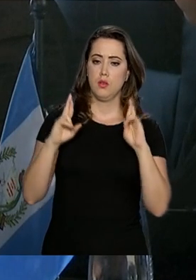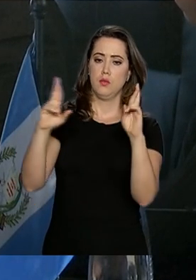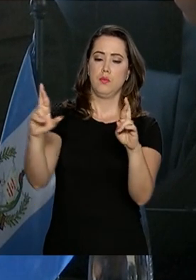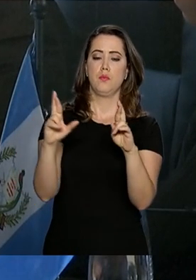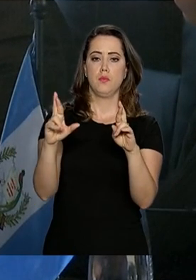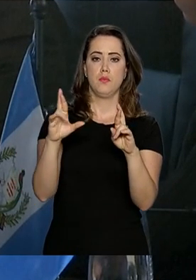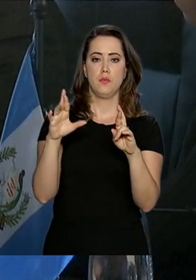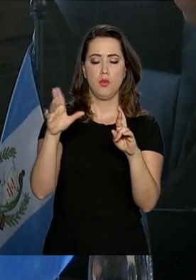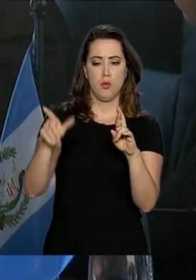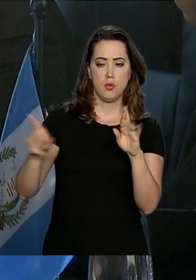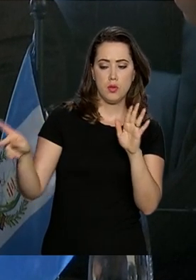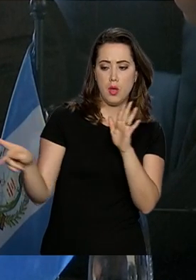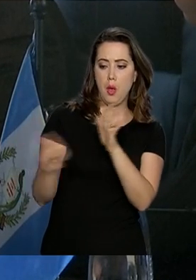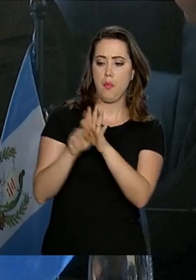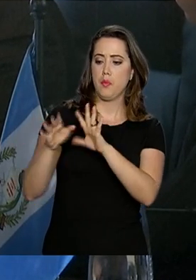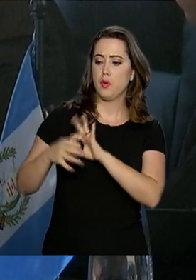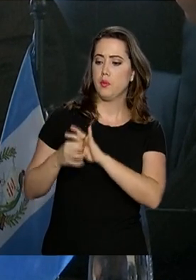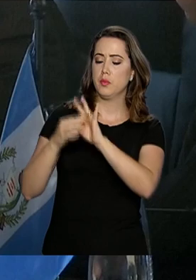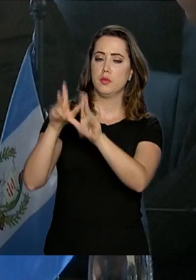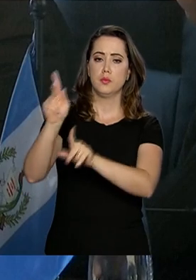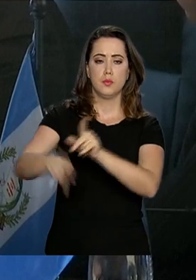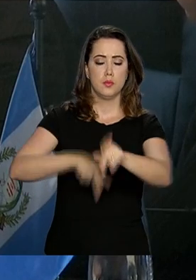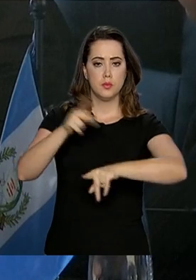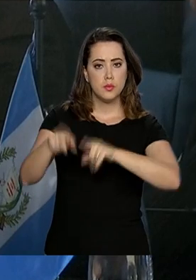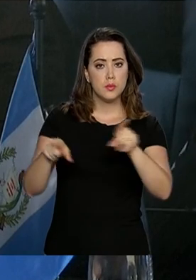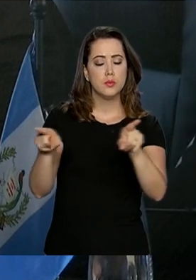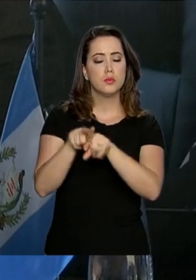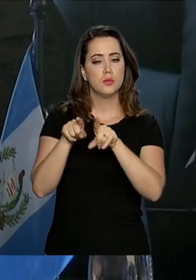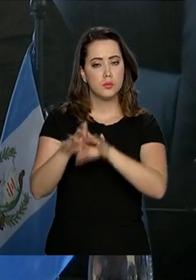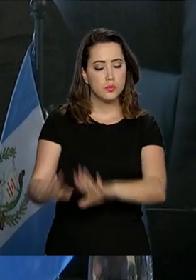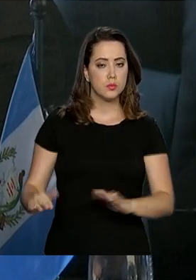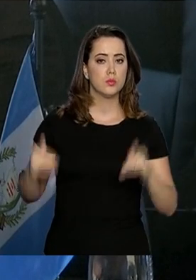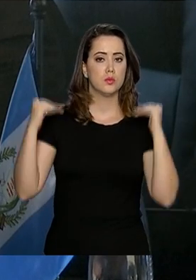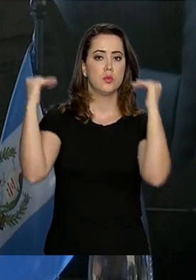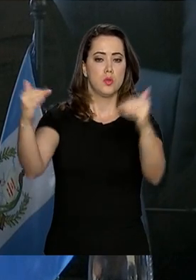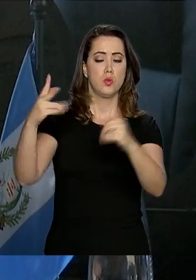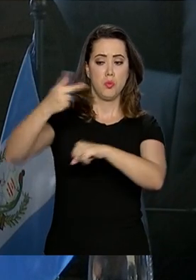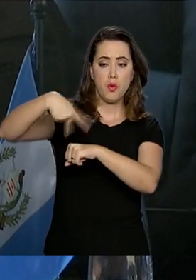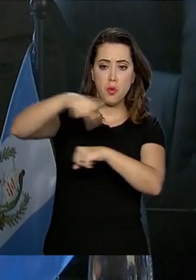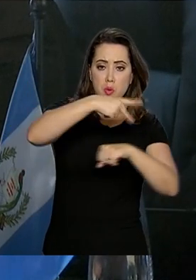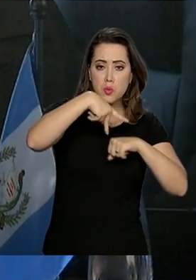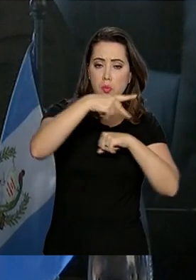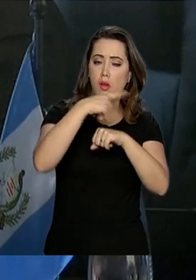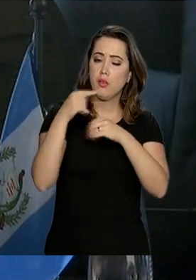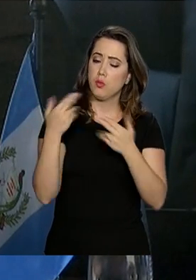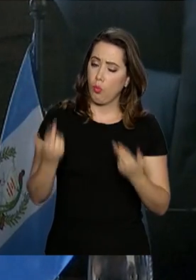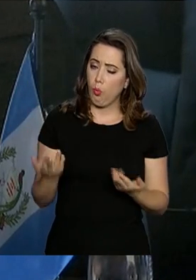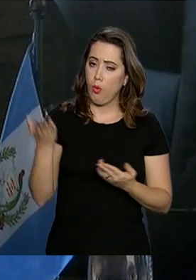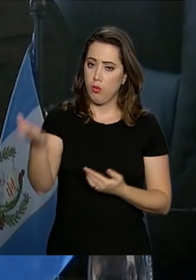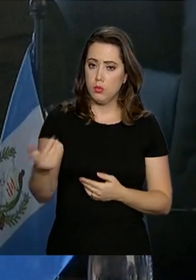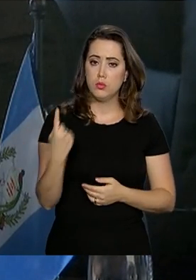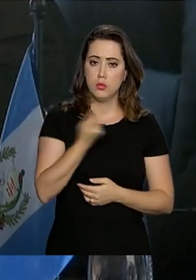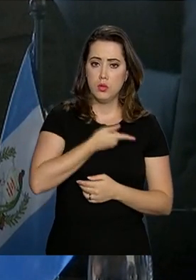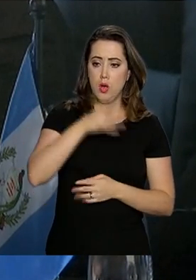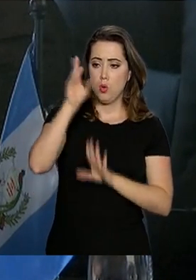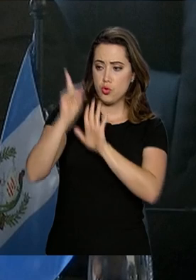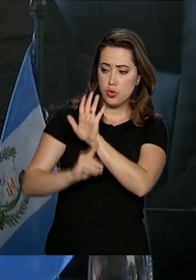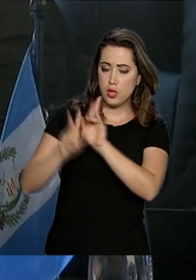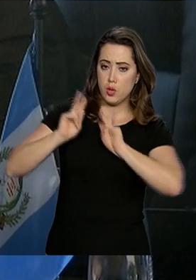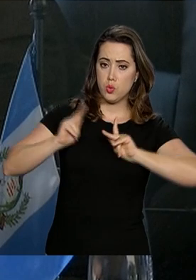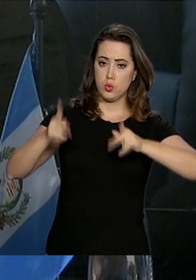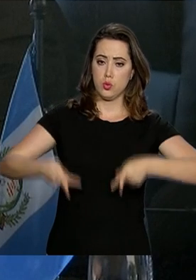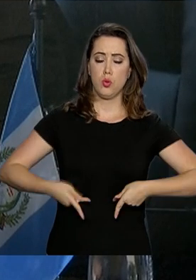A autodeterminação dos povos e as soberanias nacionais, em que os direitos humanos